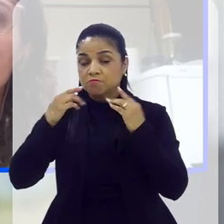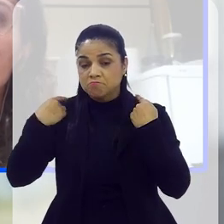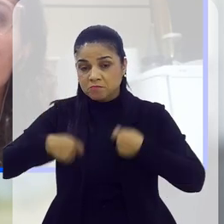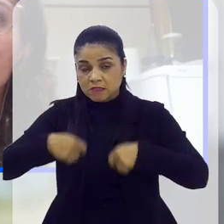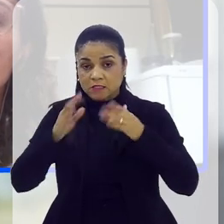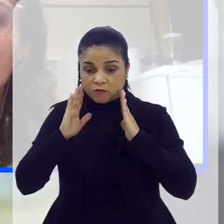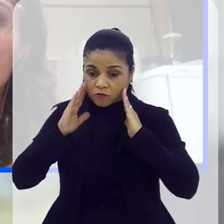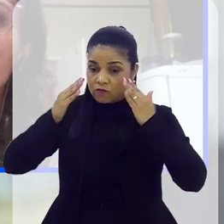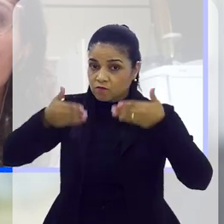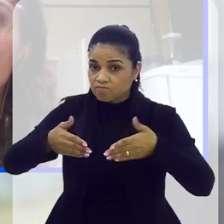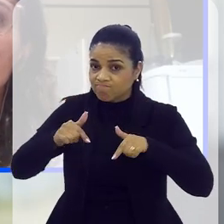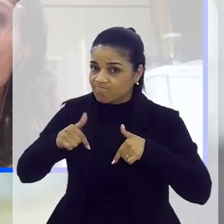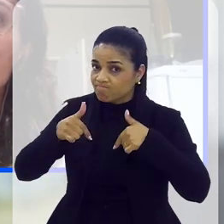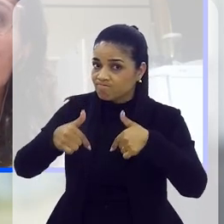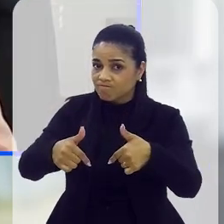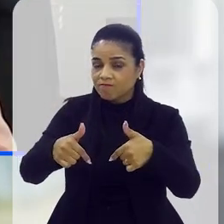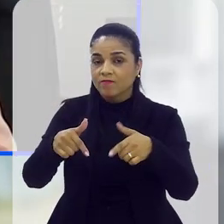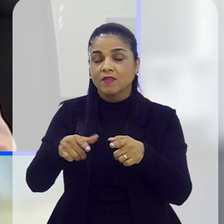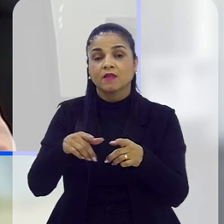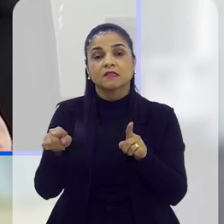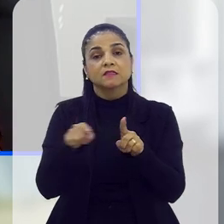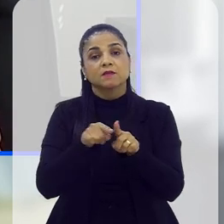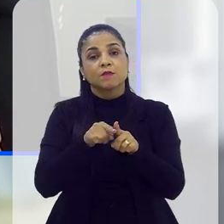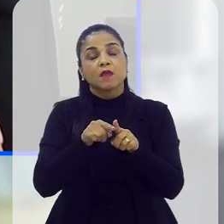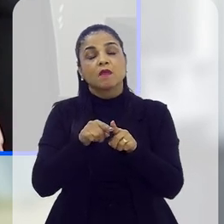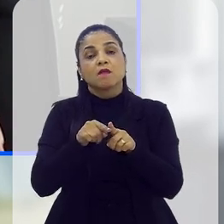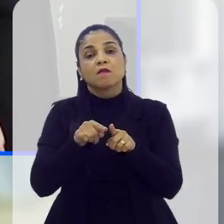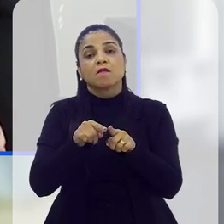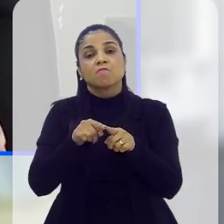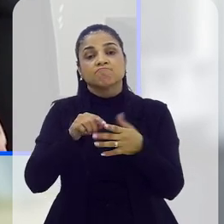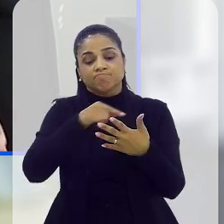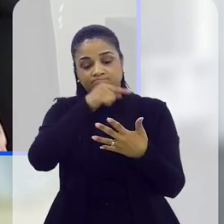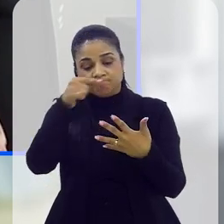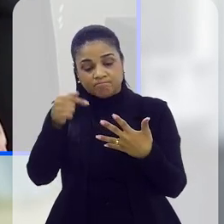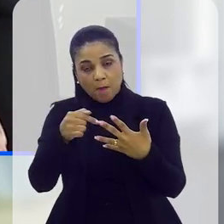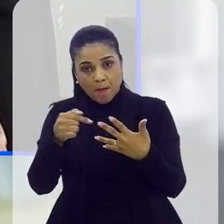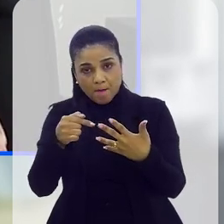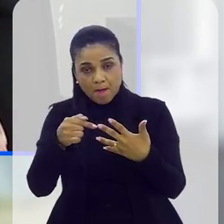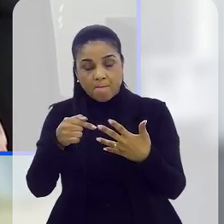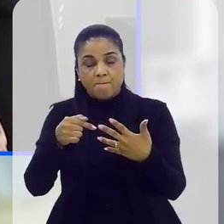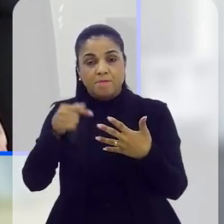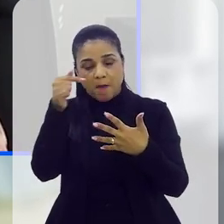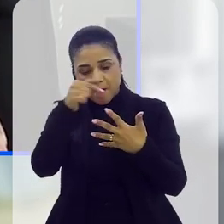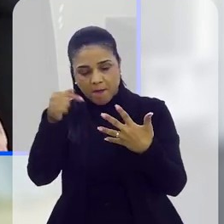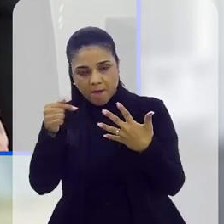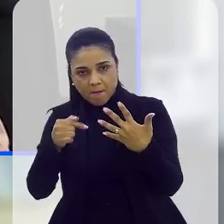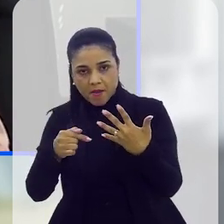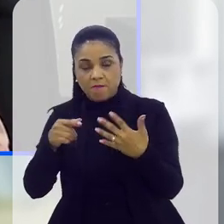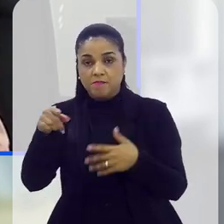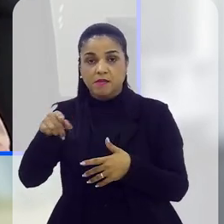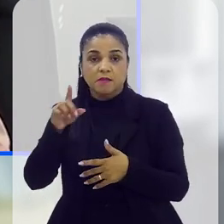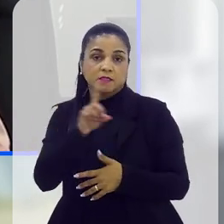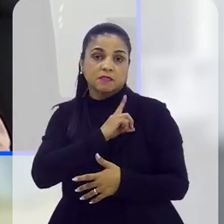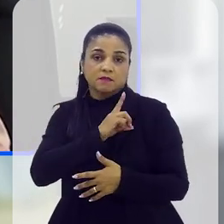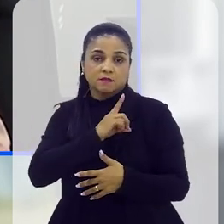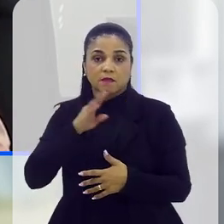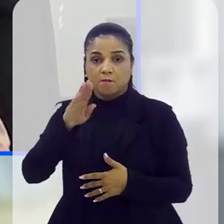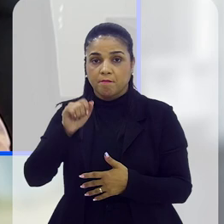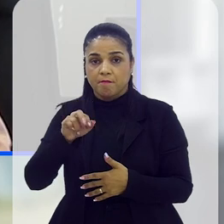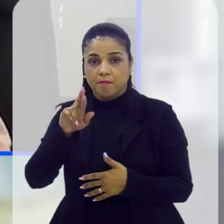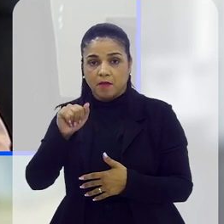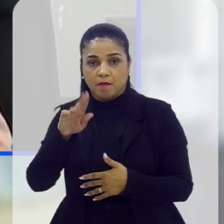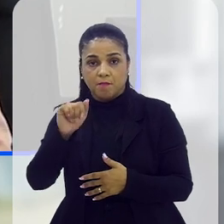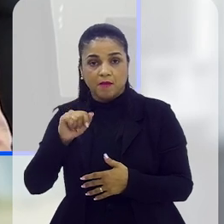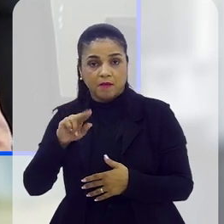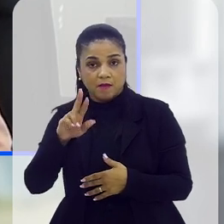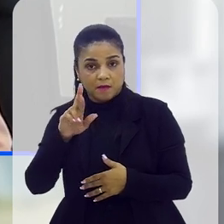específica para isso. A outra questão bem colocada aqui pela doutora Bárbara Lomba é a dificuldade da